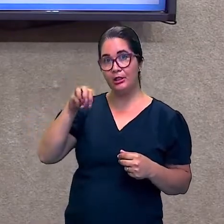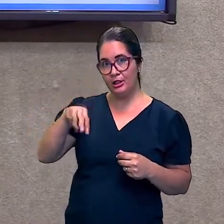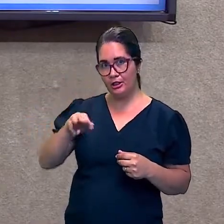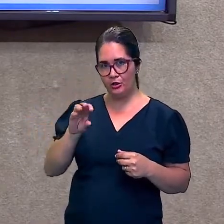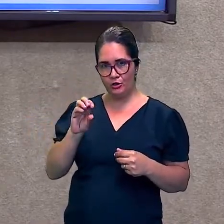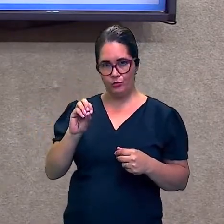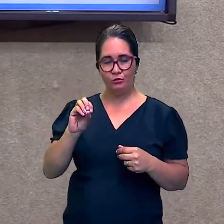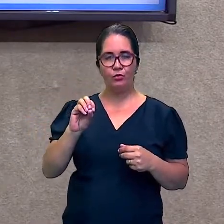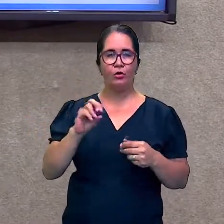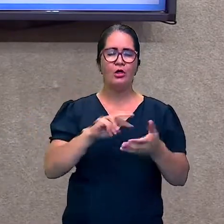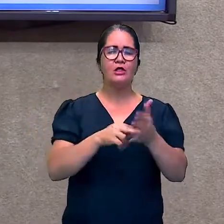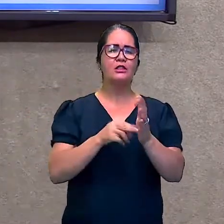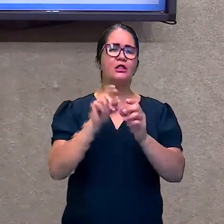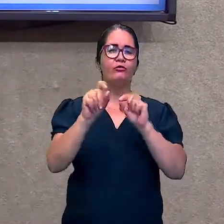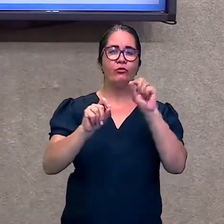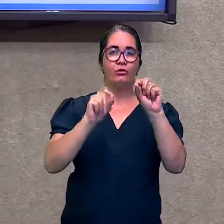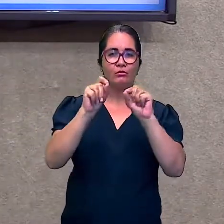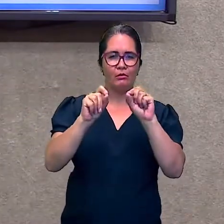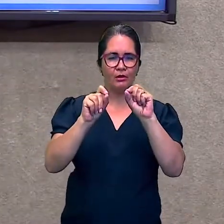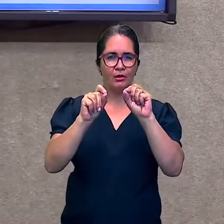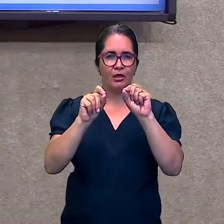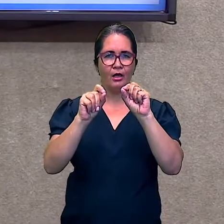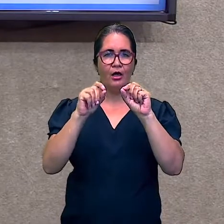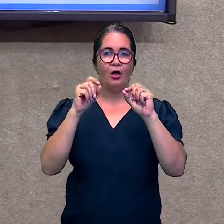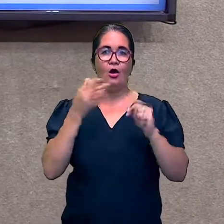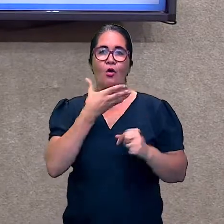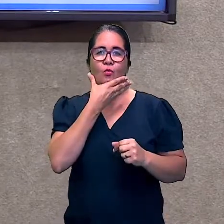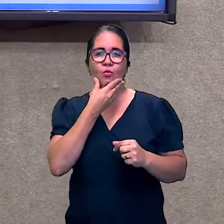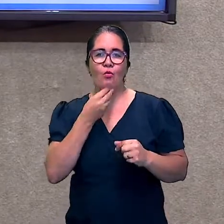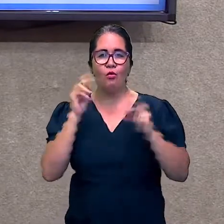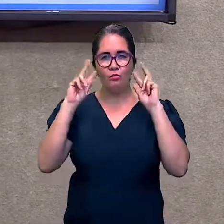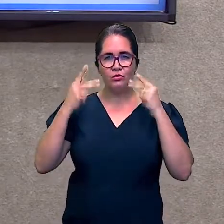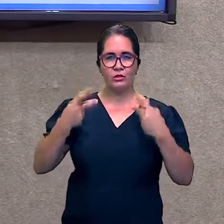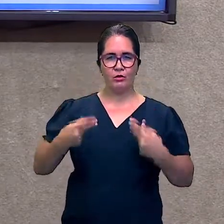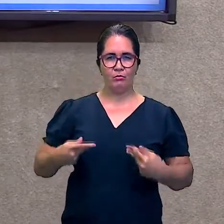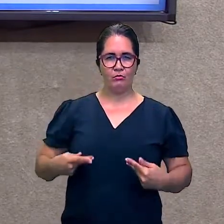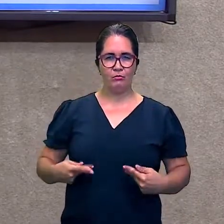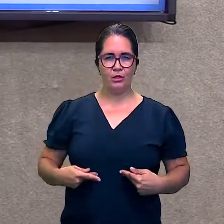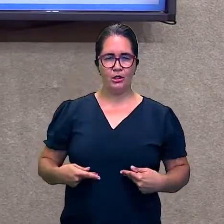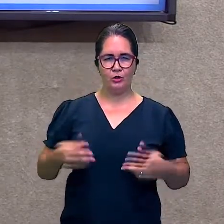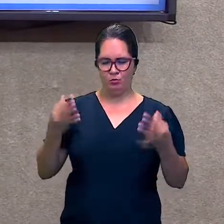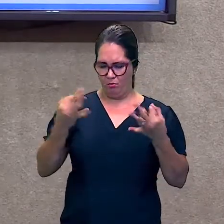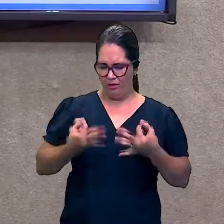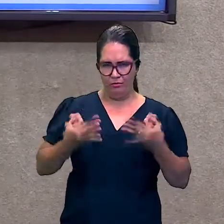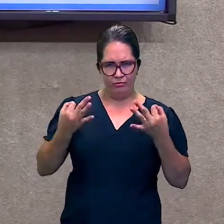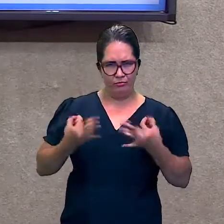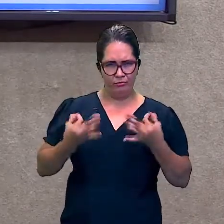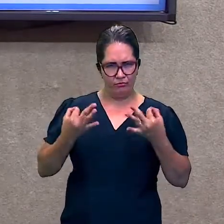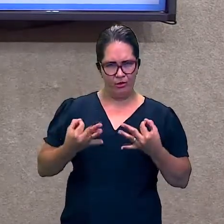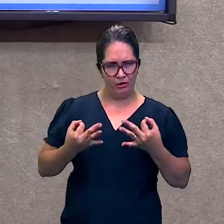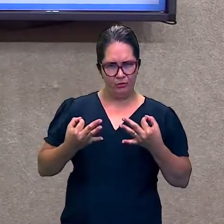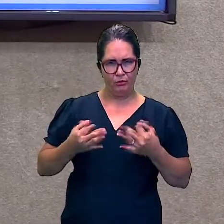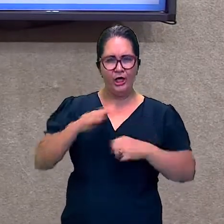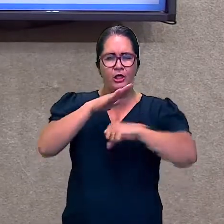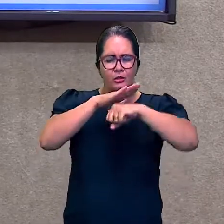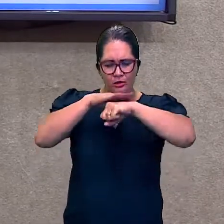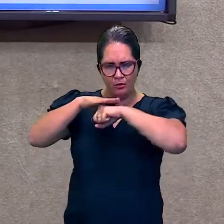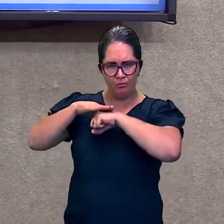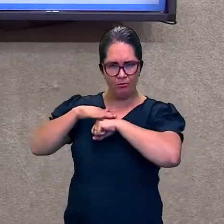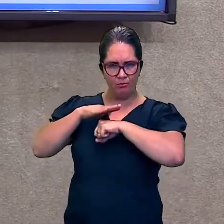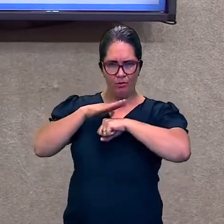divina, perfeita e dotada de razão. Outro ponto. A natureza como fonte de